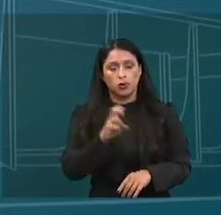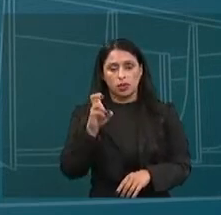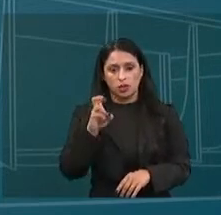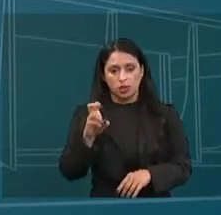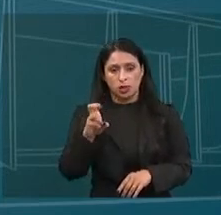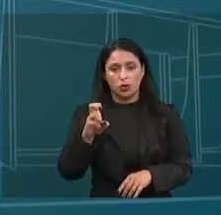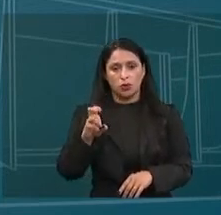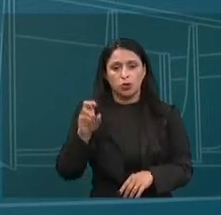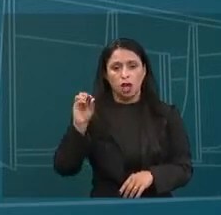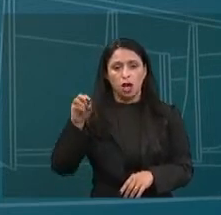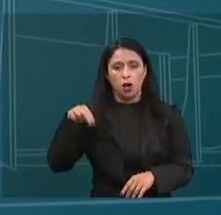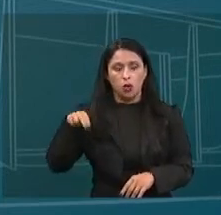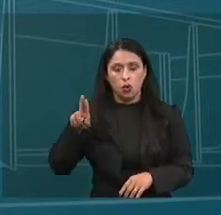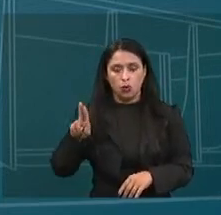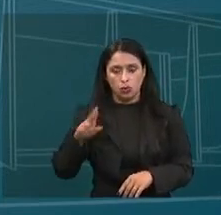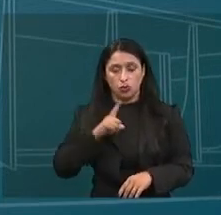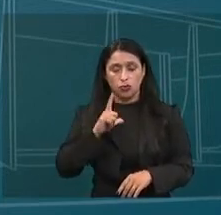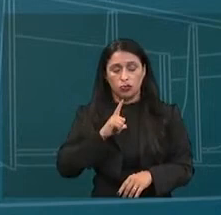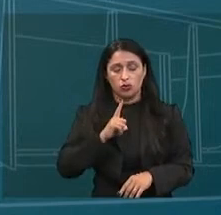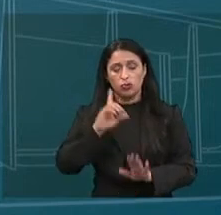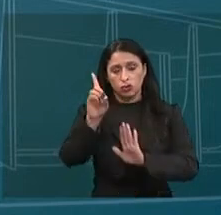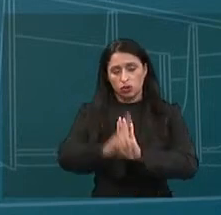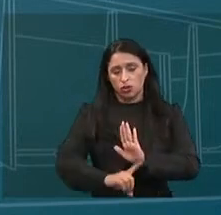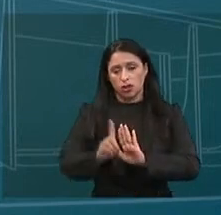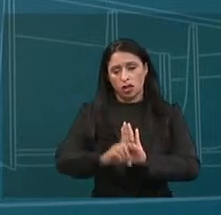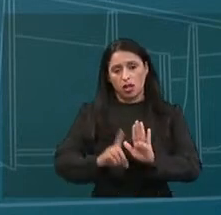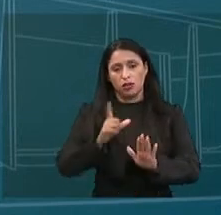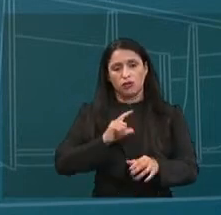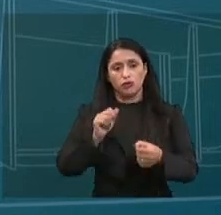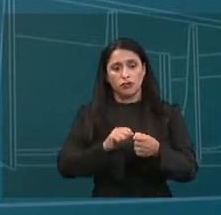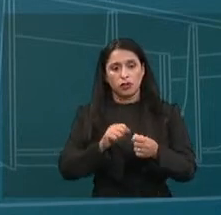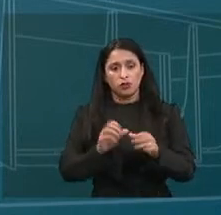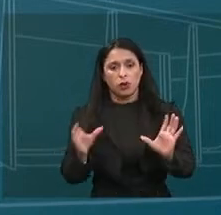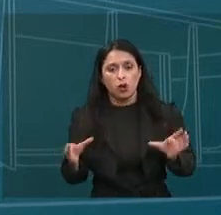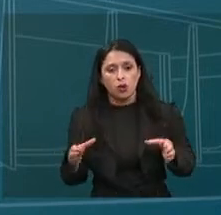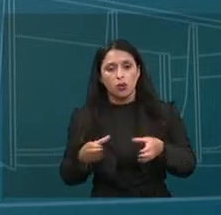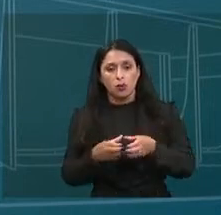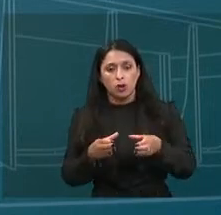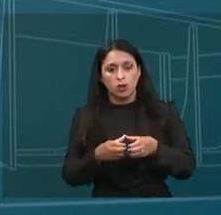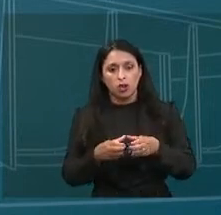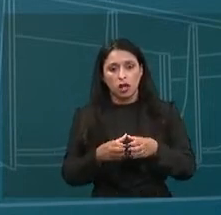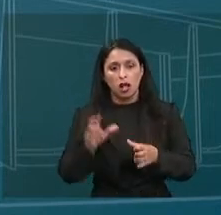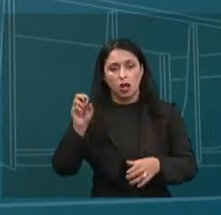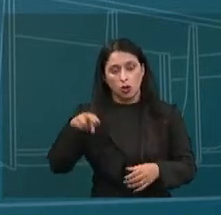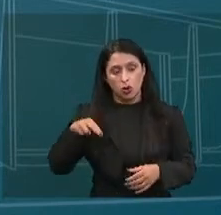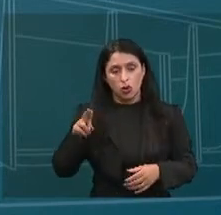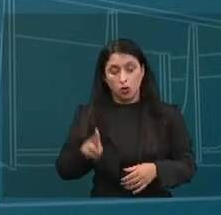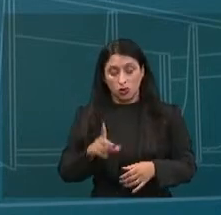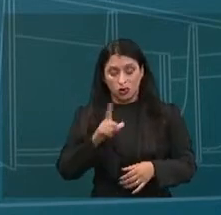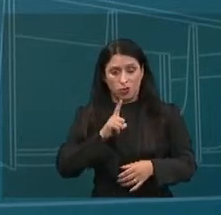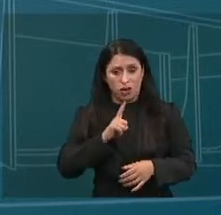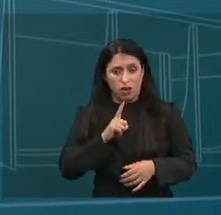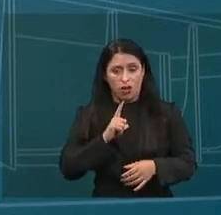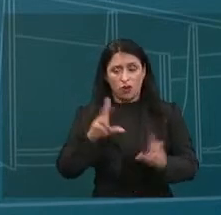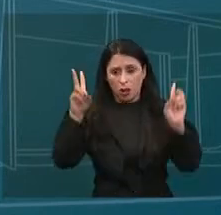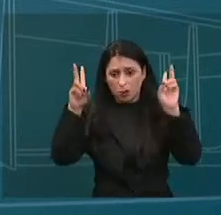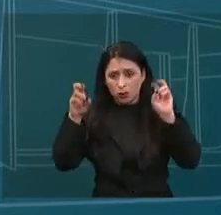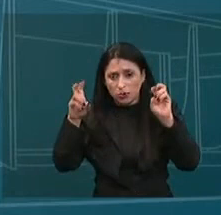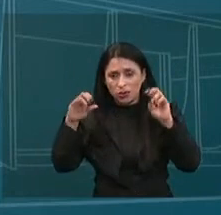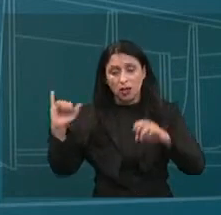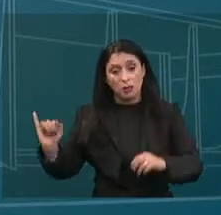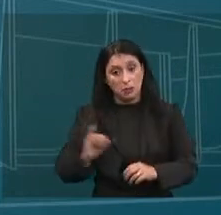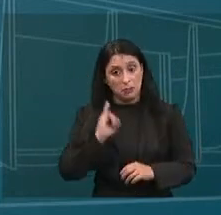da criança em relação ao ambiente digital. Esse documento, elaborado pelo Comitê dos Direitos da Criança da ONU, é hoje o mais robusto sobre o tema que traz